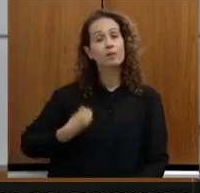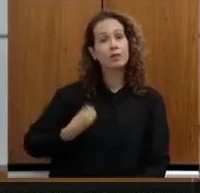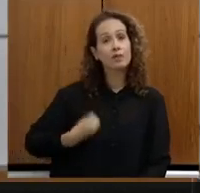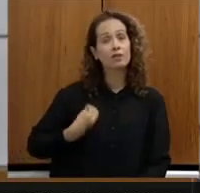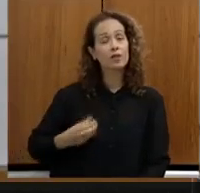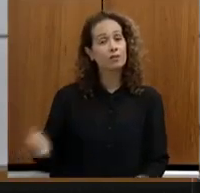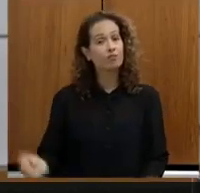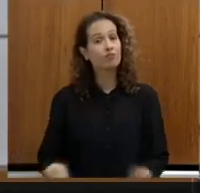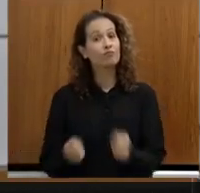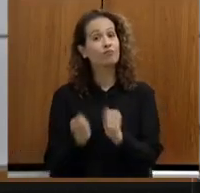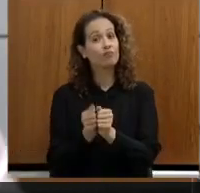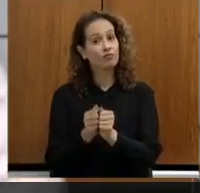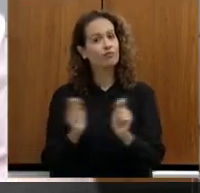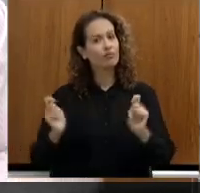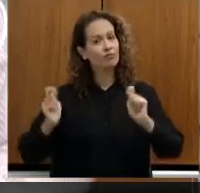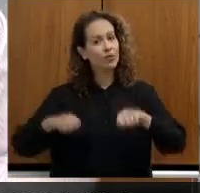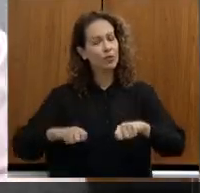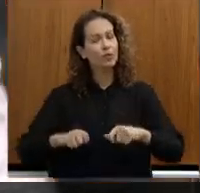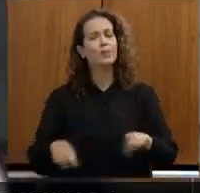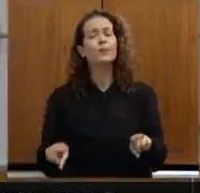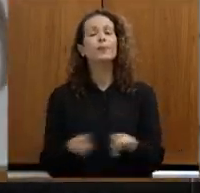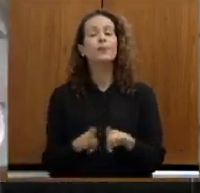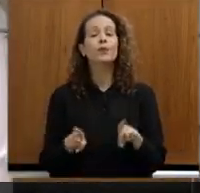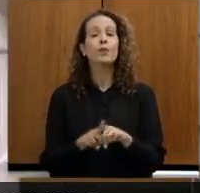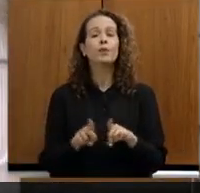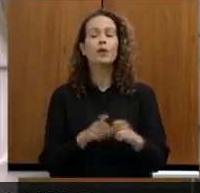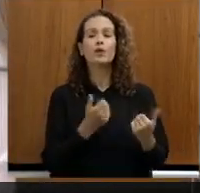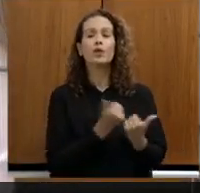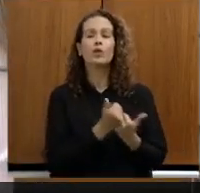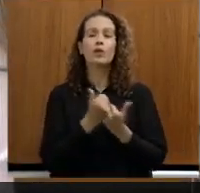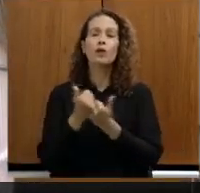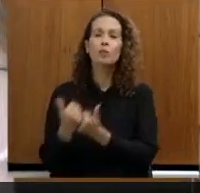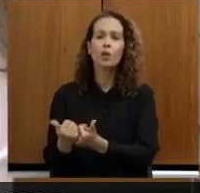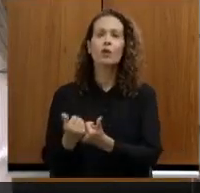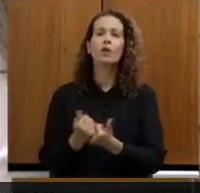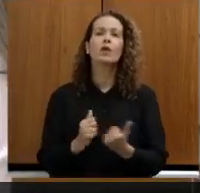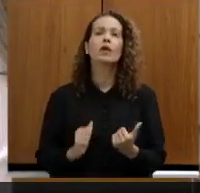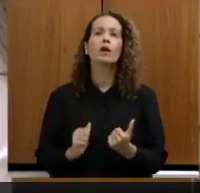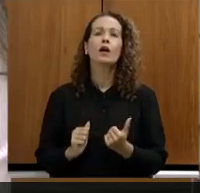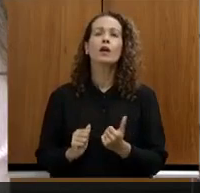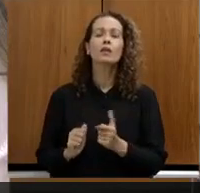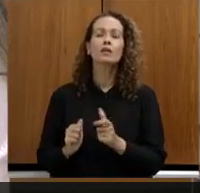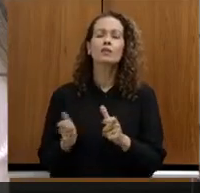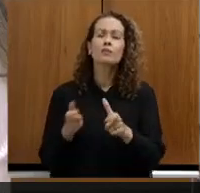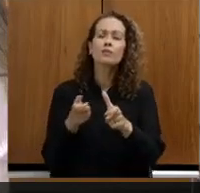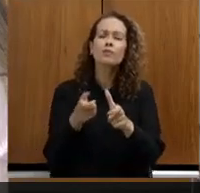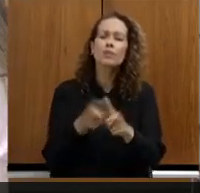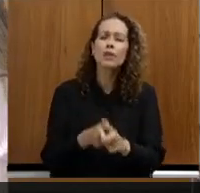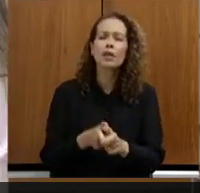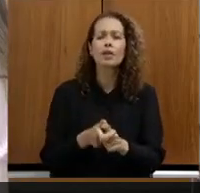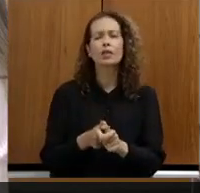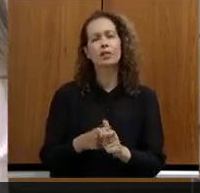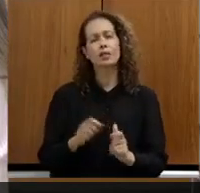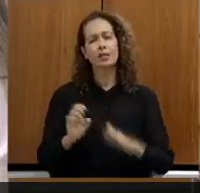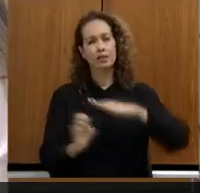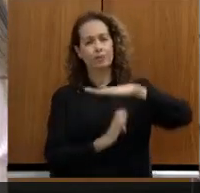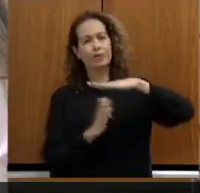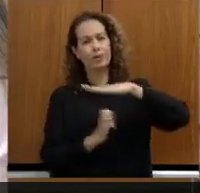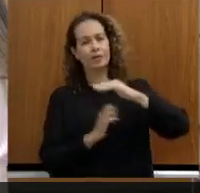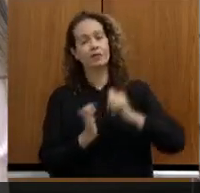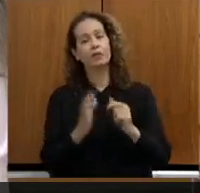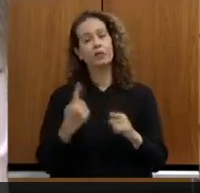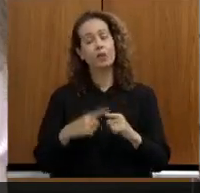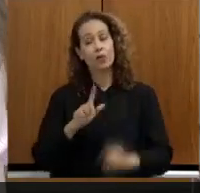nisso, e também do apoio aos pequenos produtores, porque o leste ficasse bem envolvido nessa